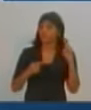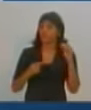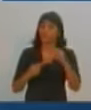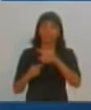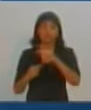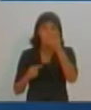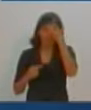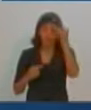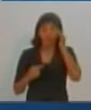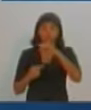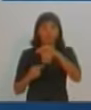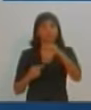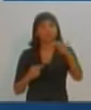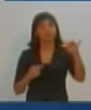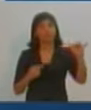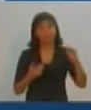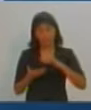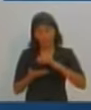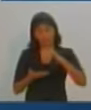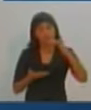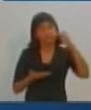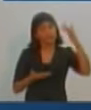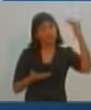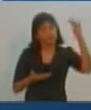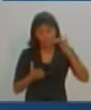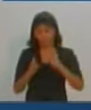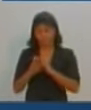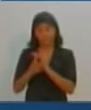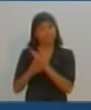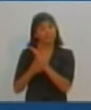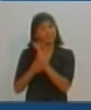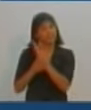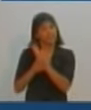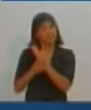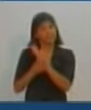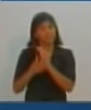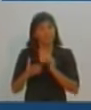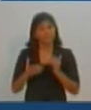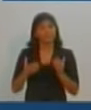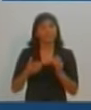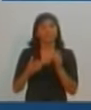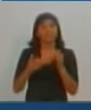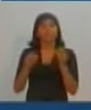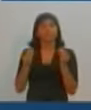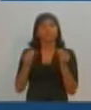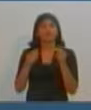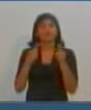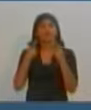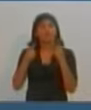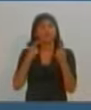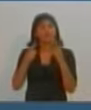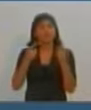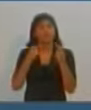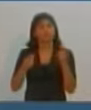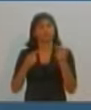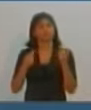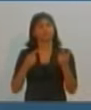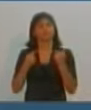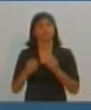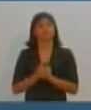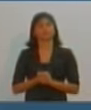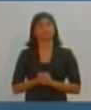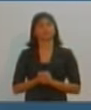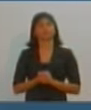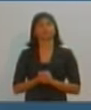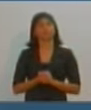população e construir uma cidade baseada nessa perspectiva de diálogo constante com a população. É imperdoável a não